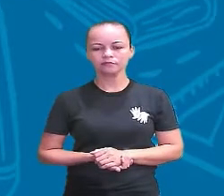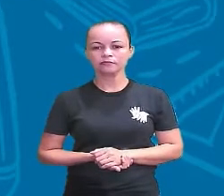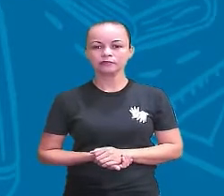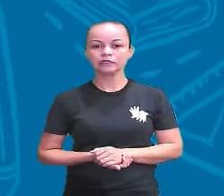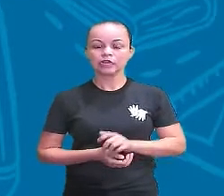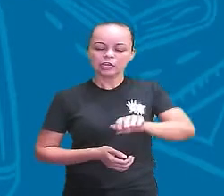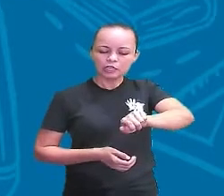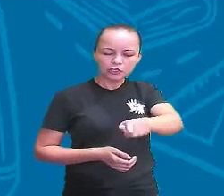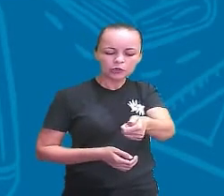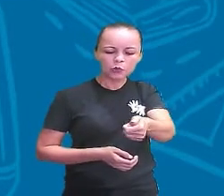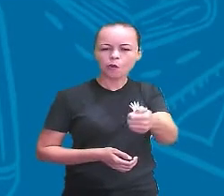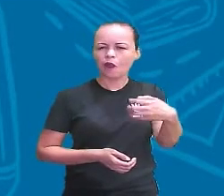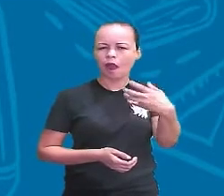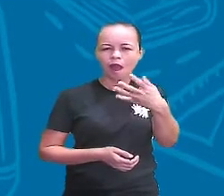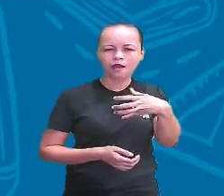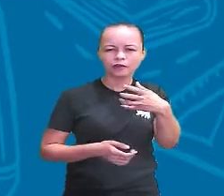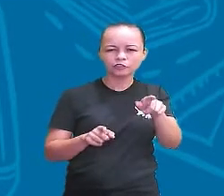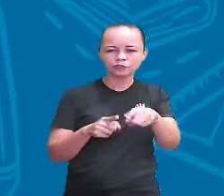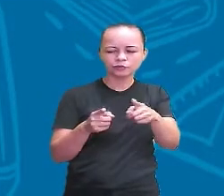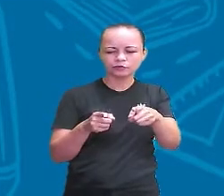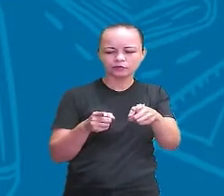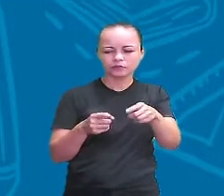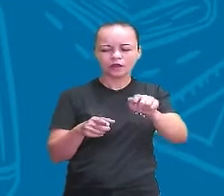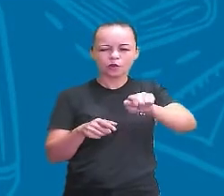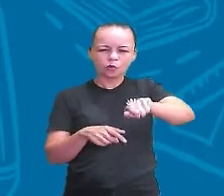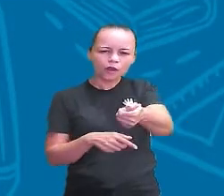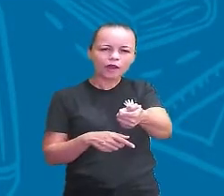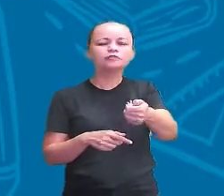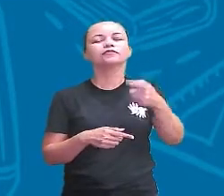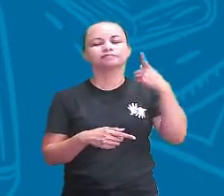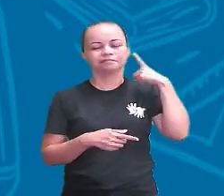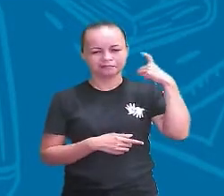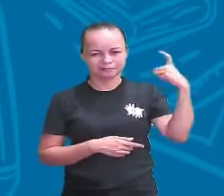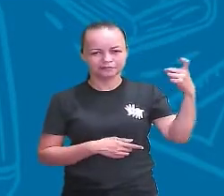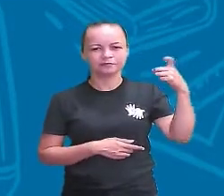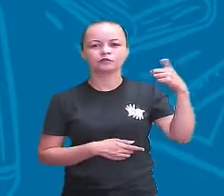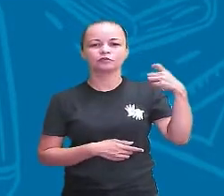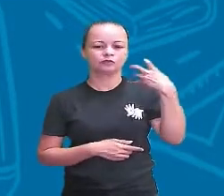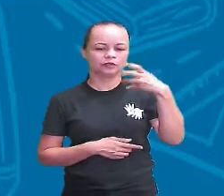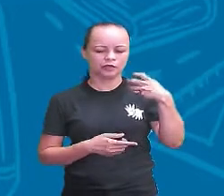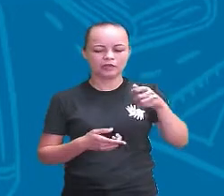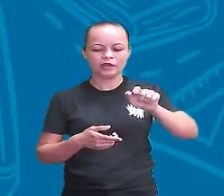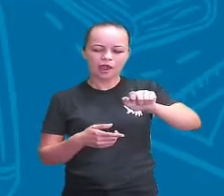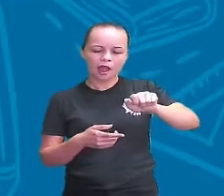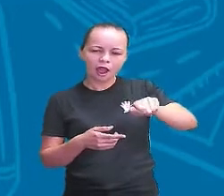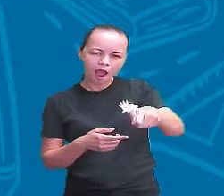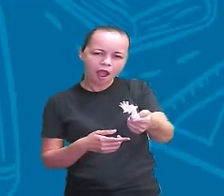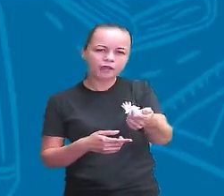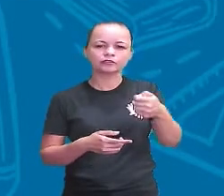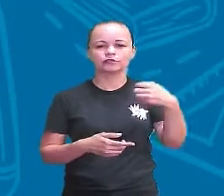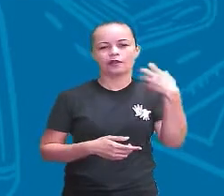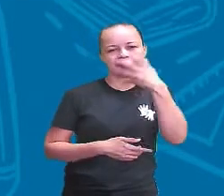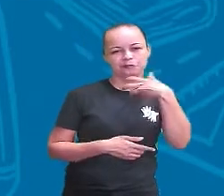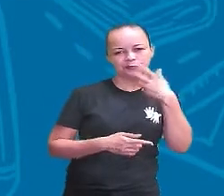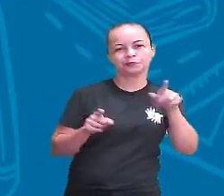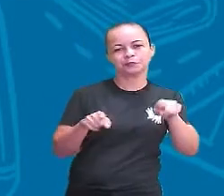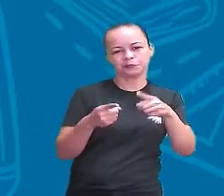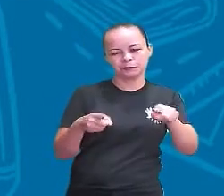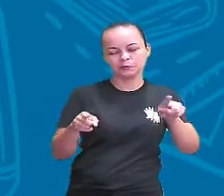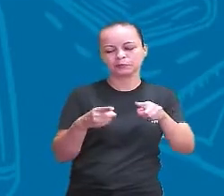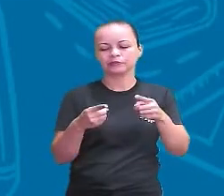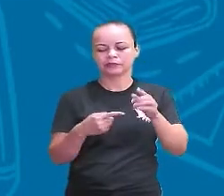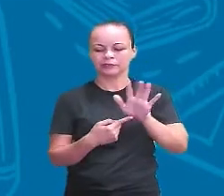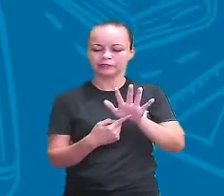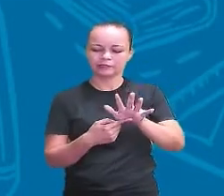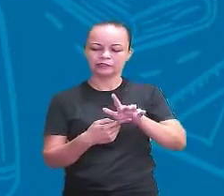rádio ele emite algum som? Sim, gente ele emite o som as rádios as músicas saem todas